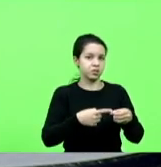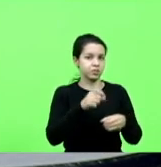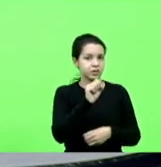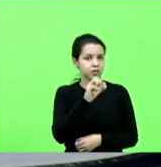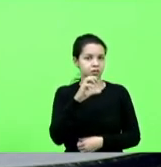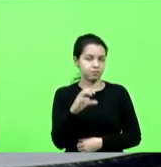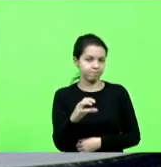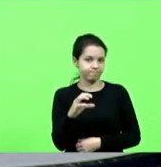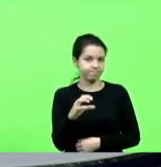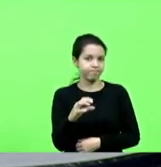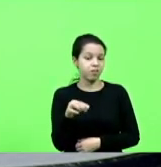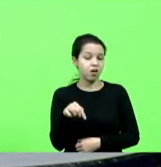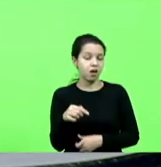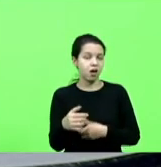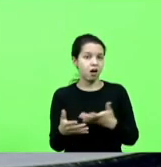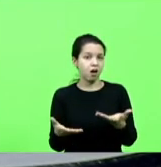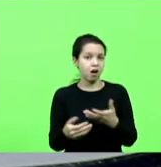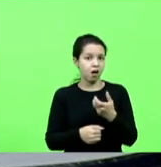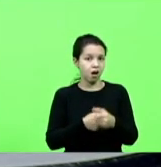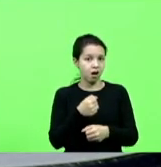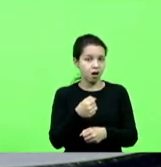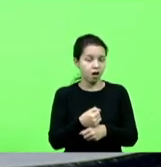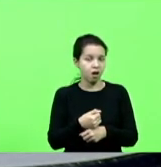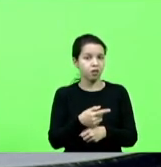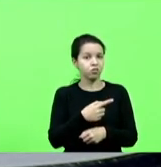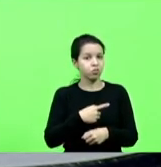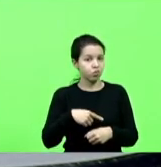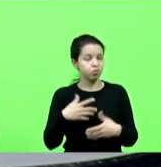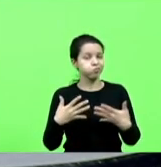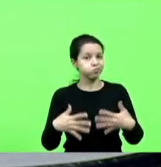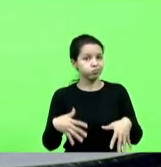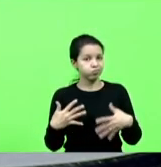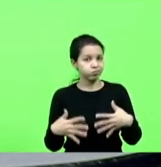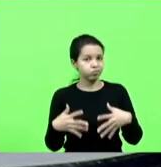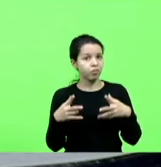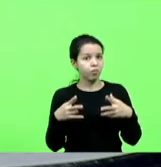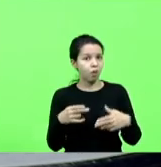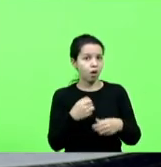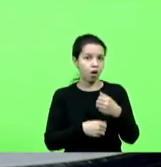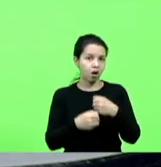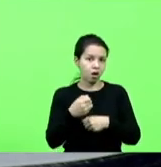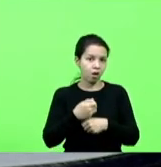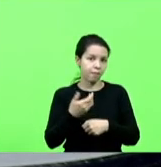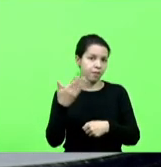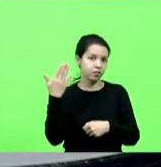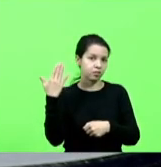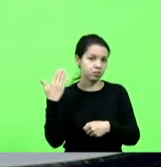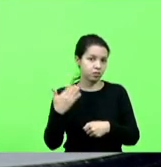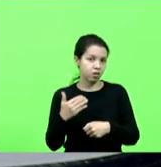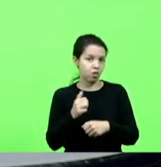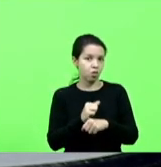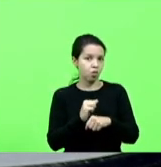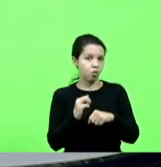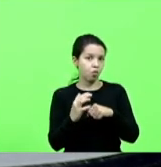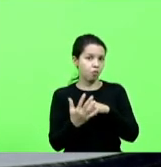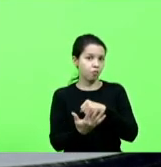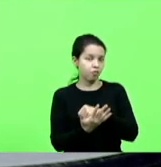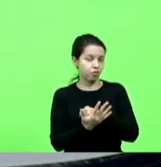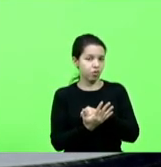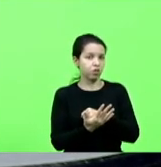ano tem sido tortuoso para nós, assim como o ano passado, o advento da Covid aproximou também